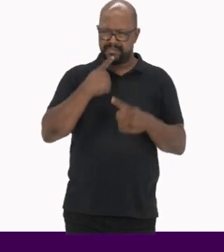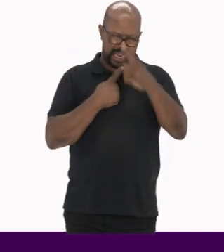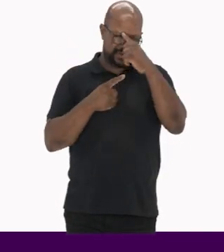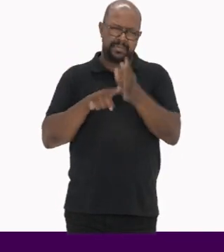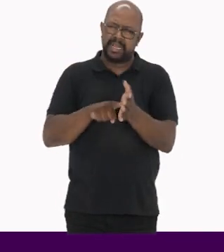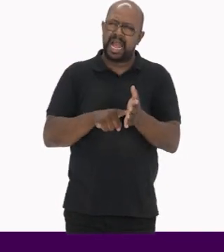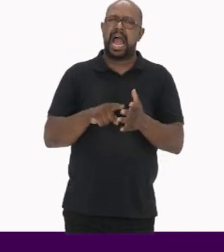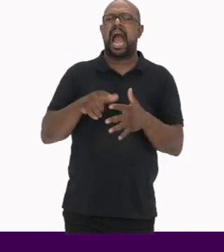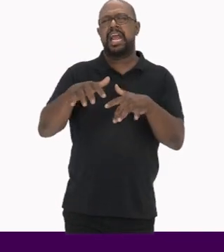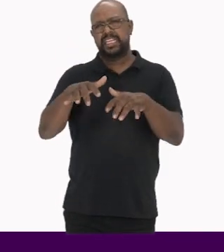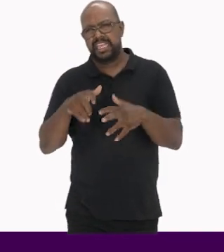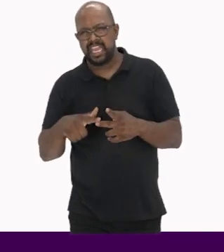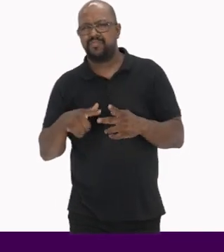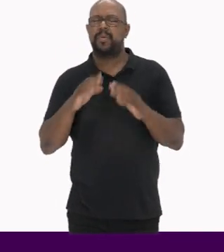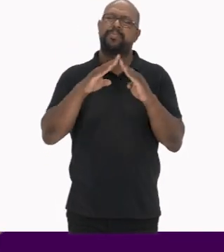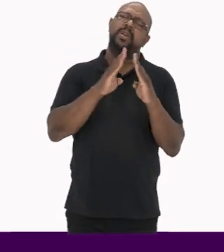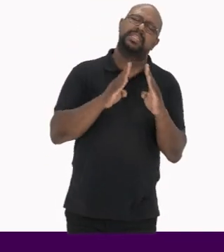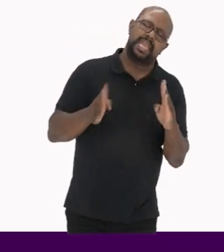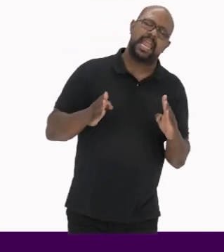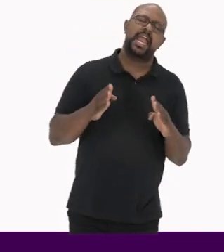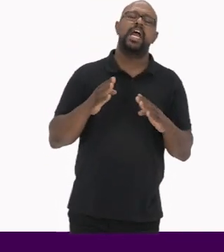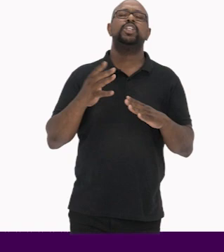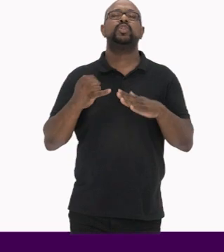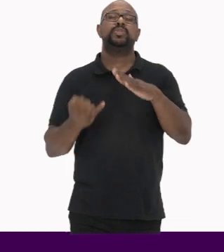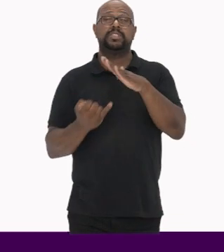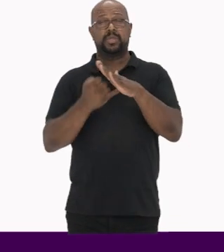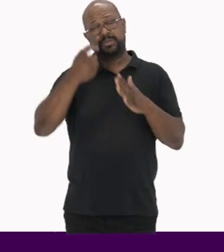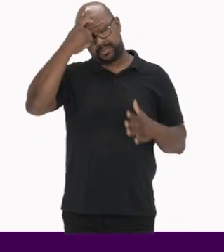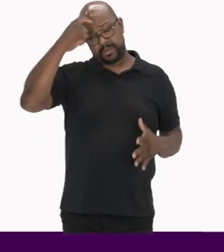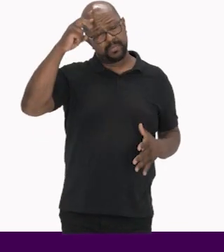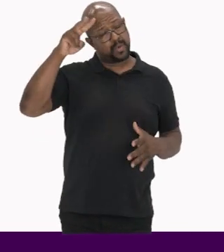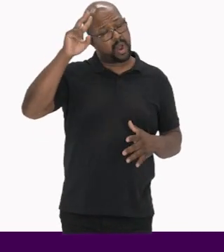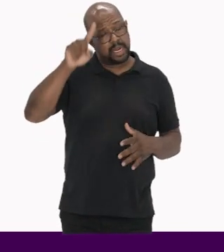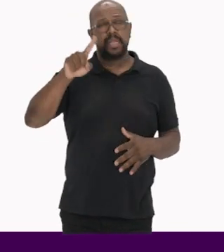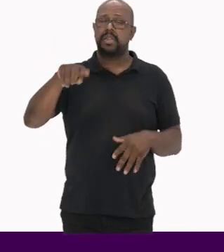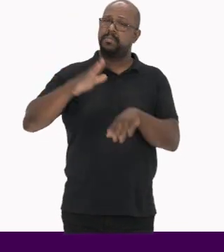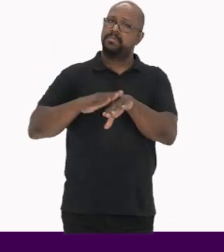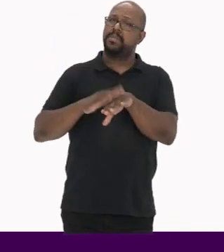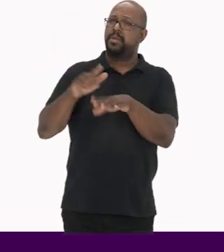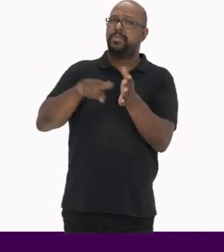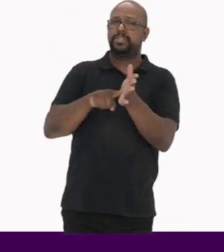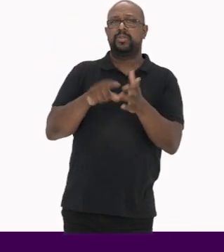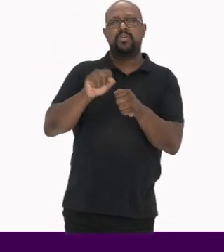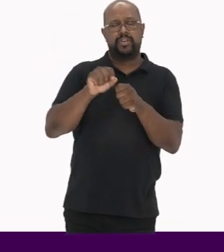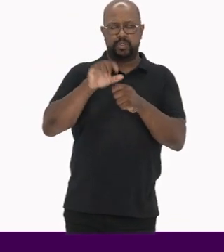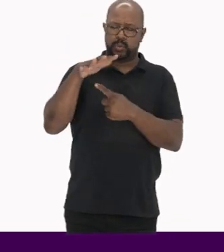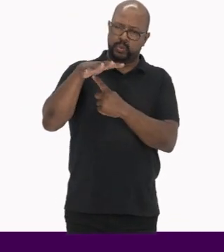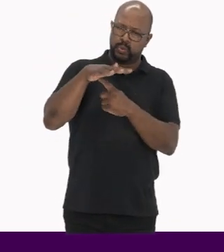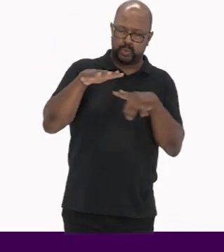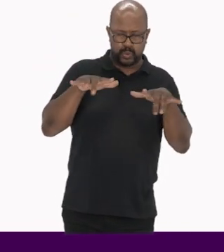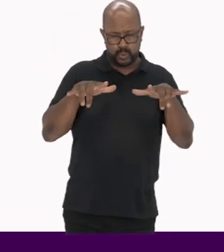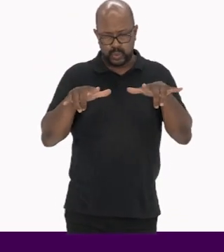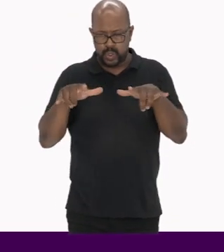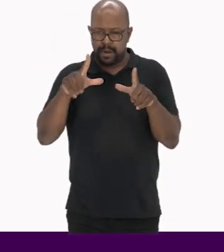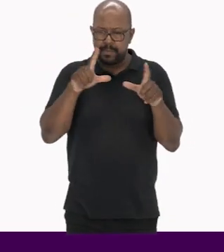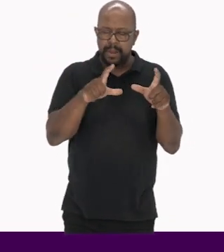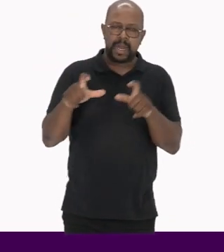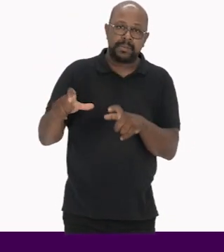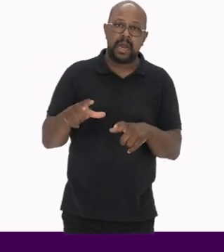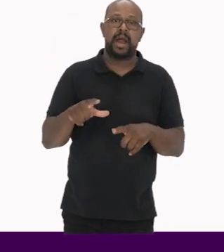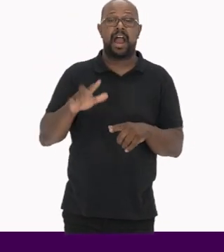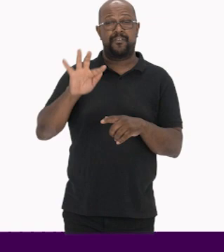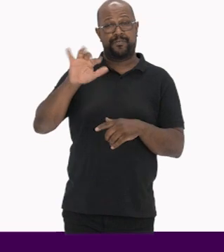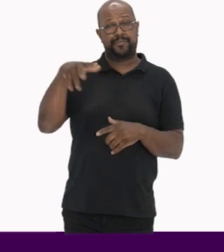pesquisado em arquivos, bibliotecas, instituições de memória E também produzido pelos pesquisadores A ficha do roteiro da